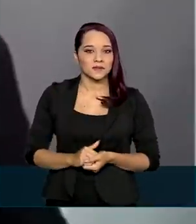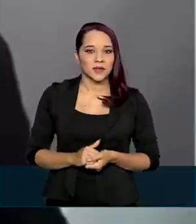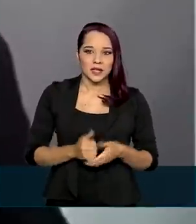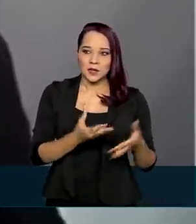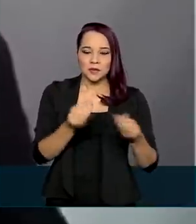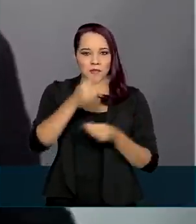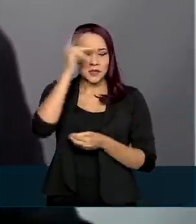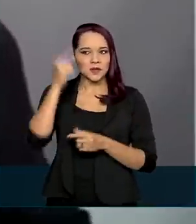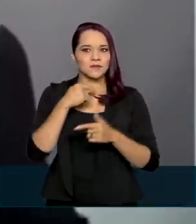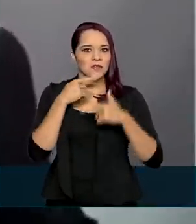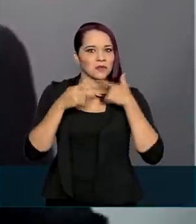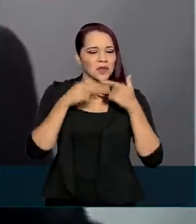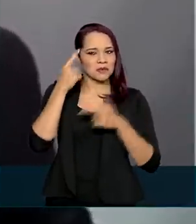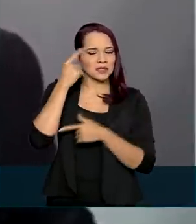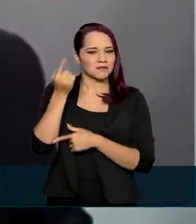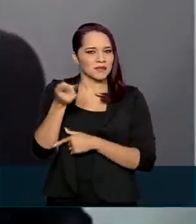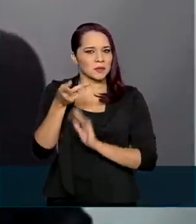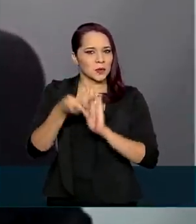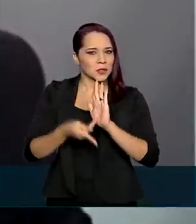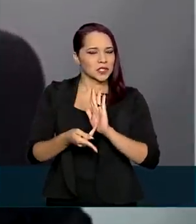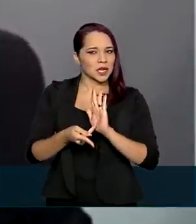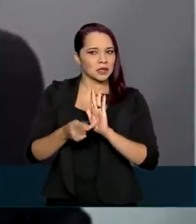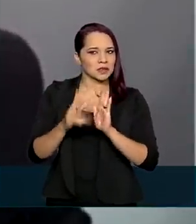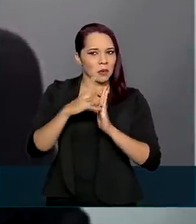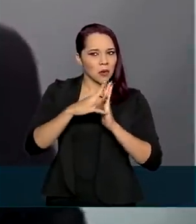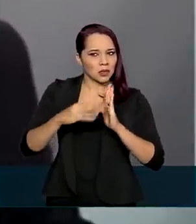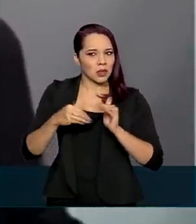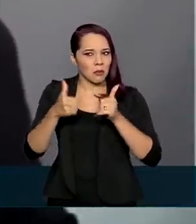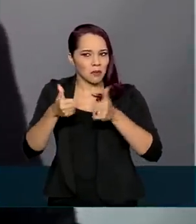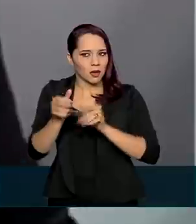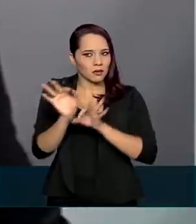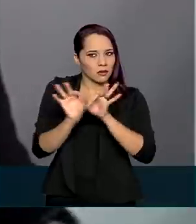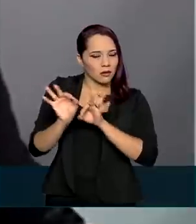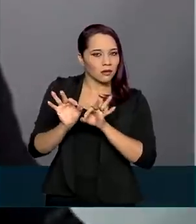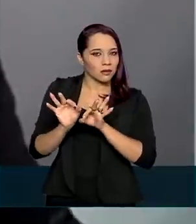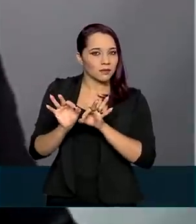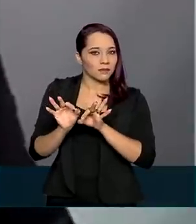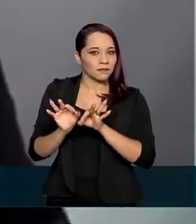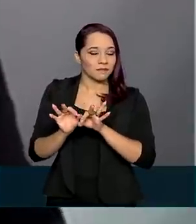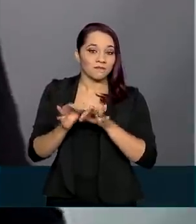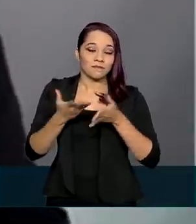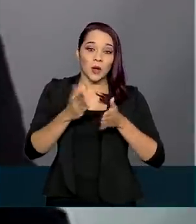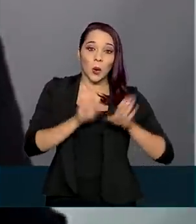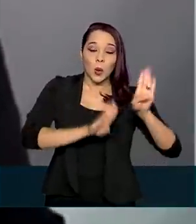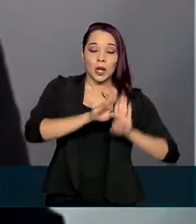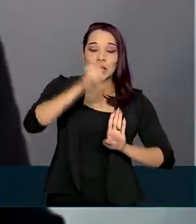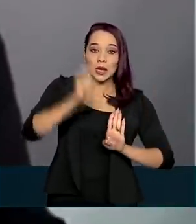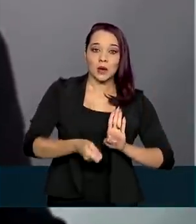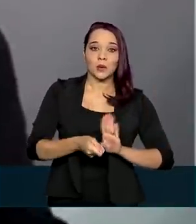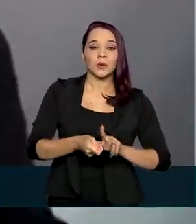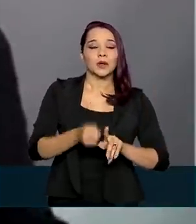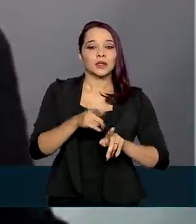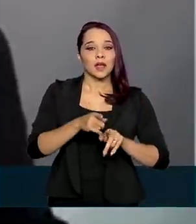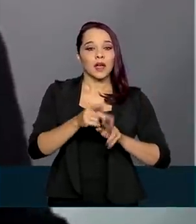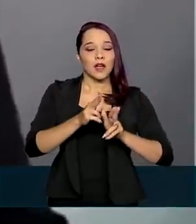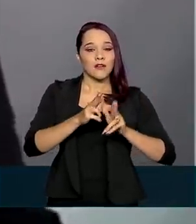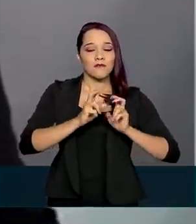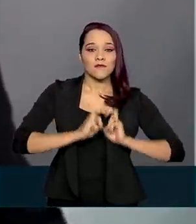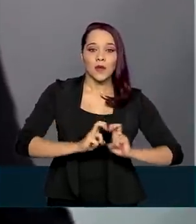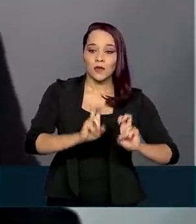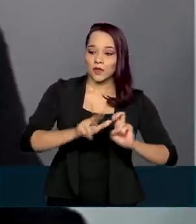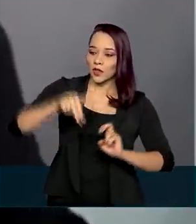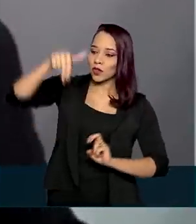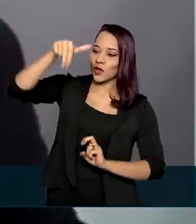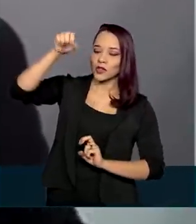muita gente duvidava, puxa, esses projetos estão bem modelados? O leilão bem sucedido da ferrovia Norte-Sul